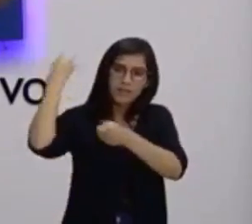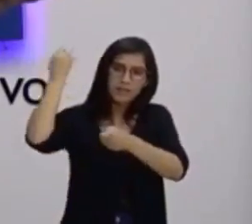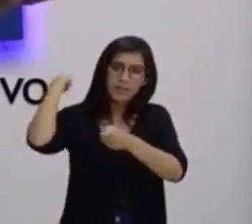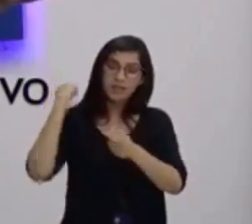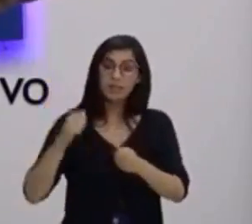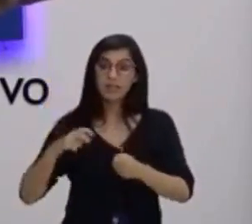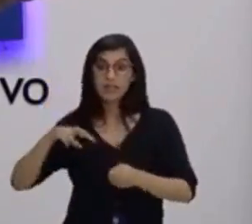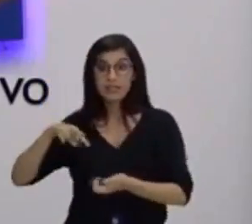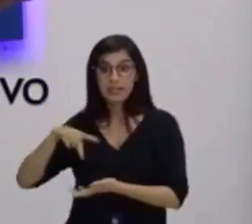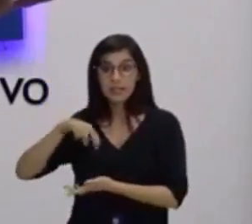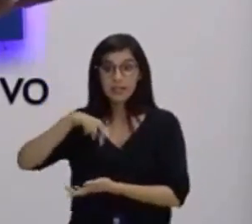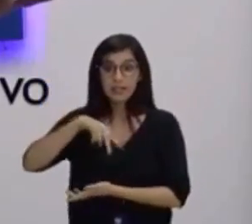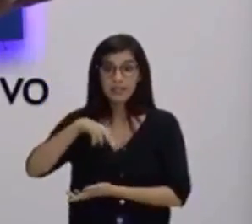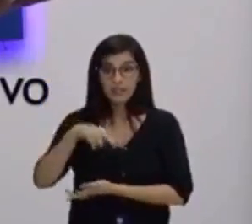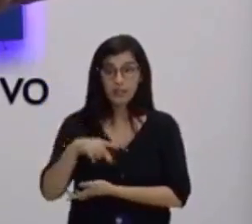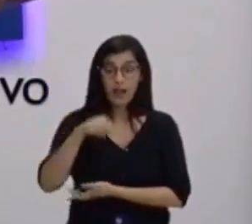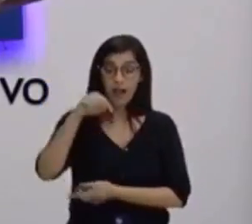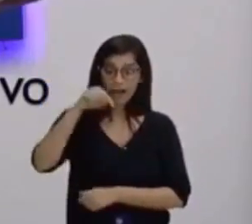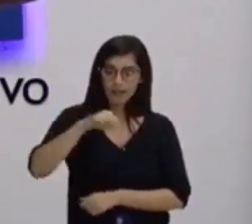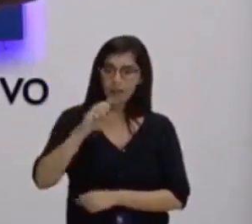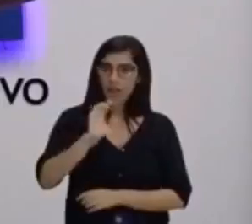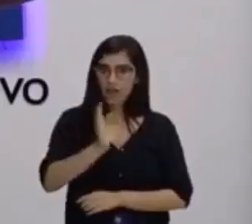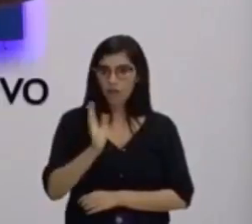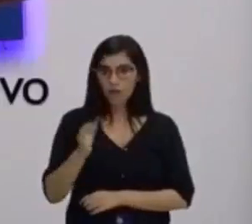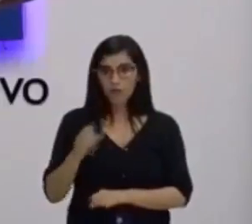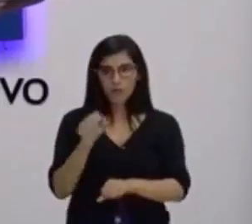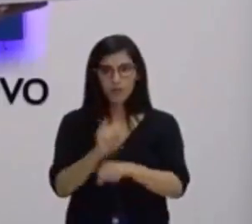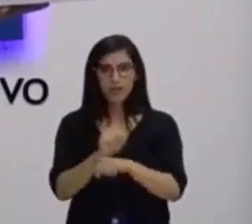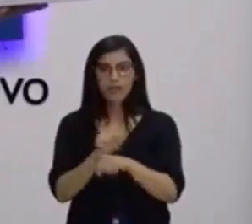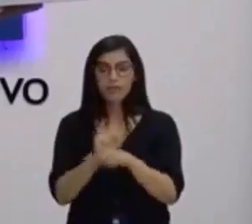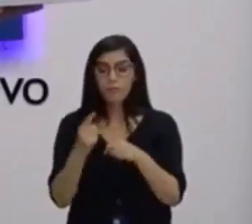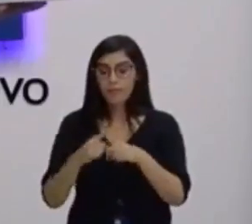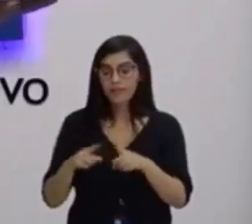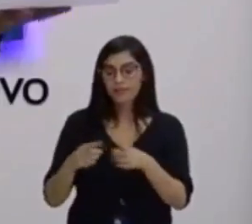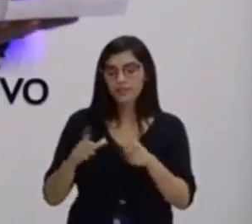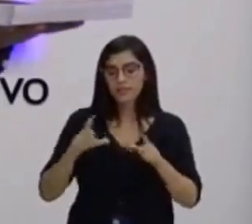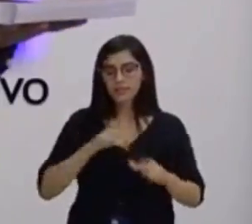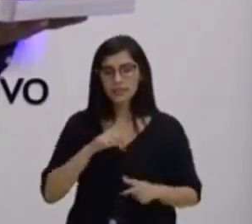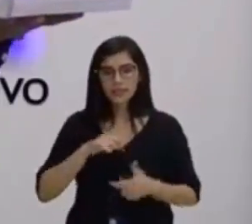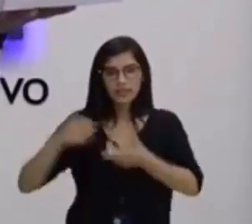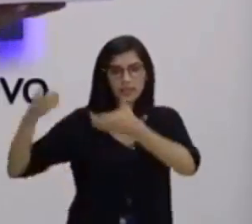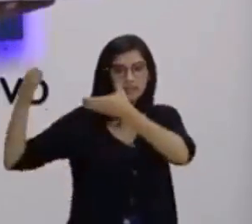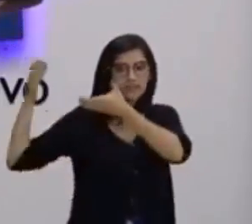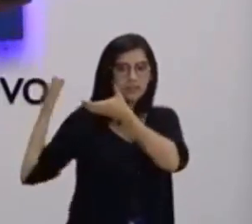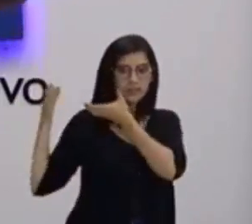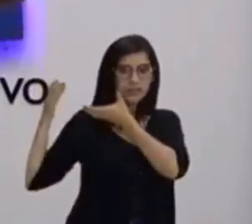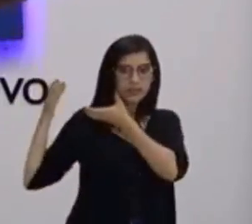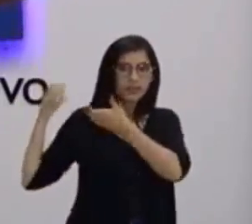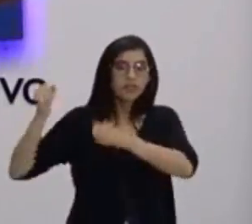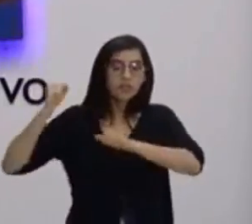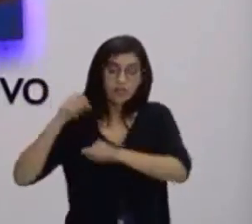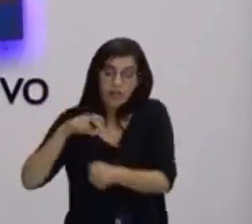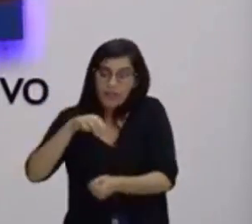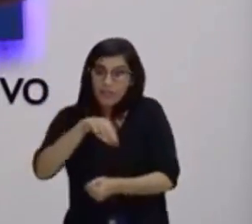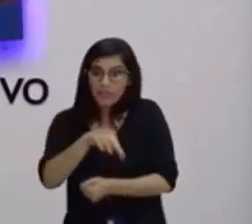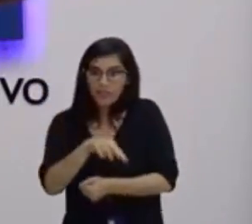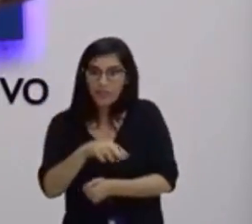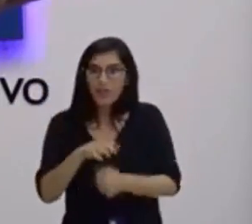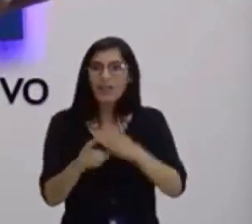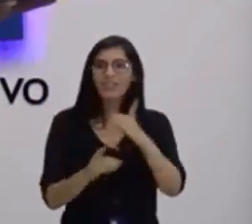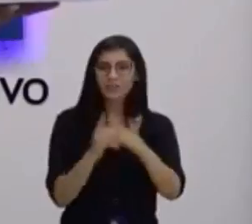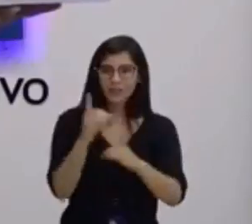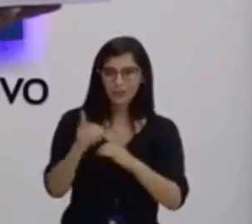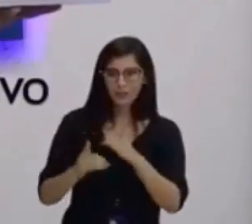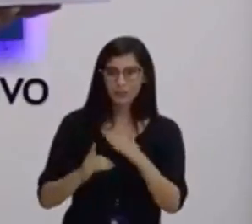Aqui eu estou parado, ou seja, estou estático. Mas se está com um cesto na costa e vai se deslocando, ele passa a ser dinâmico.